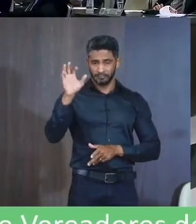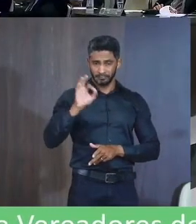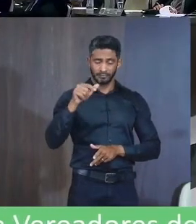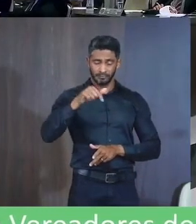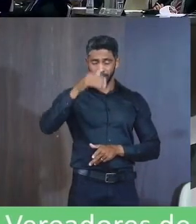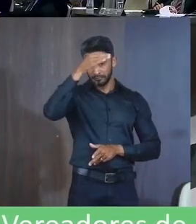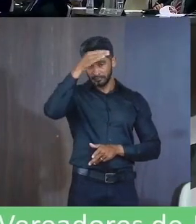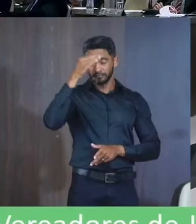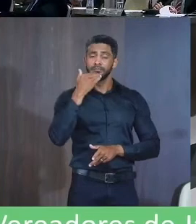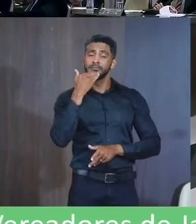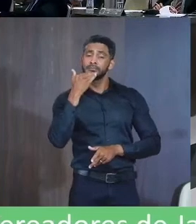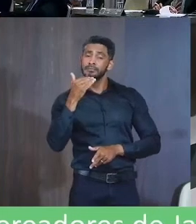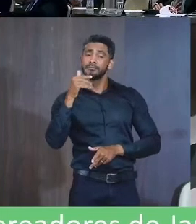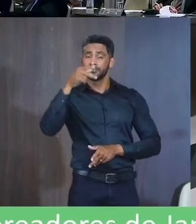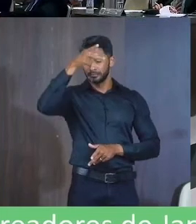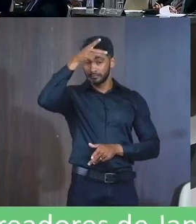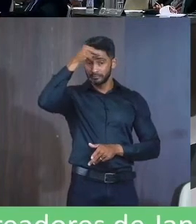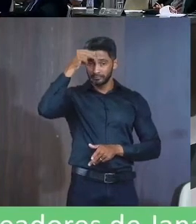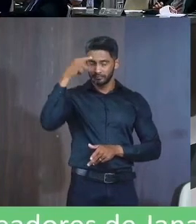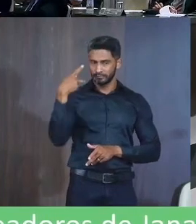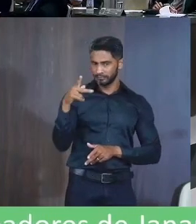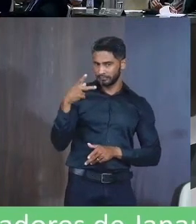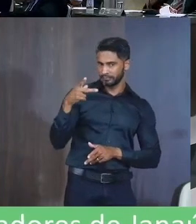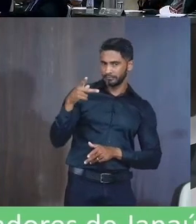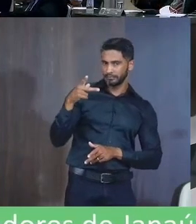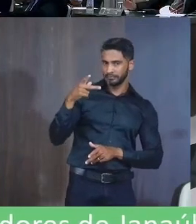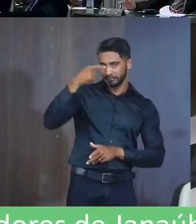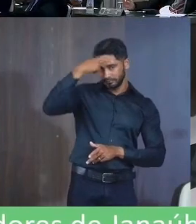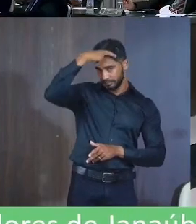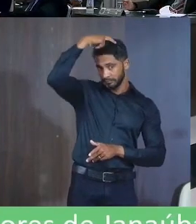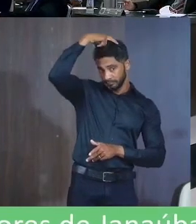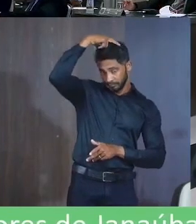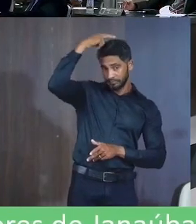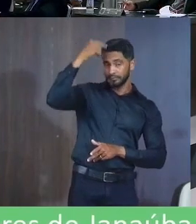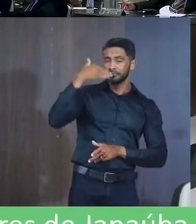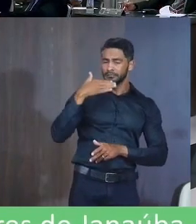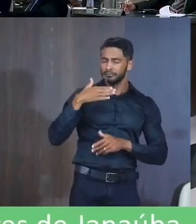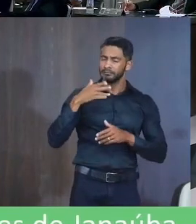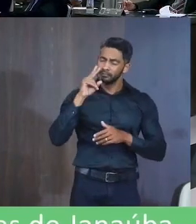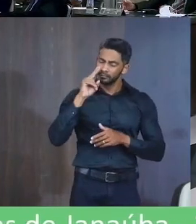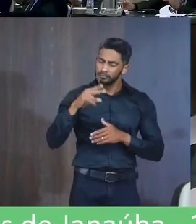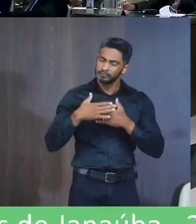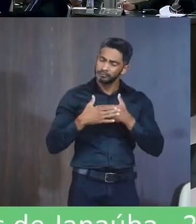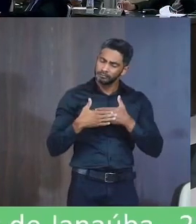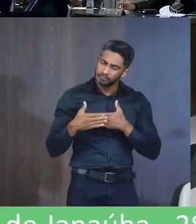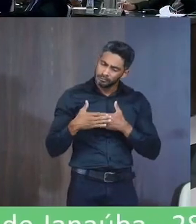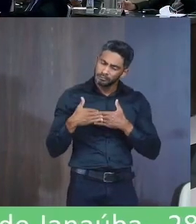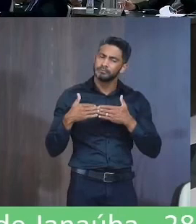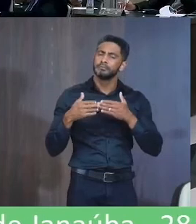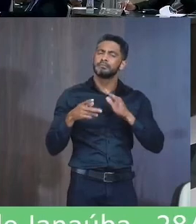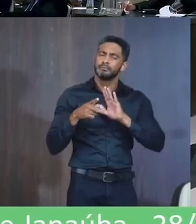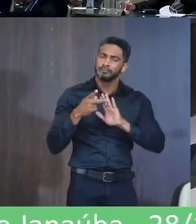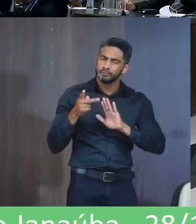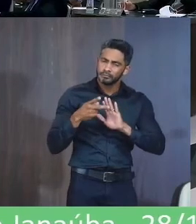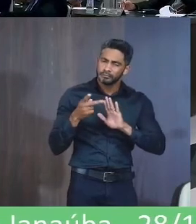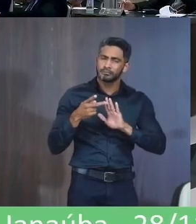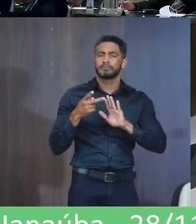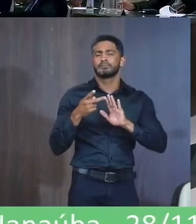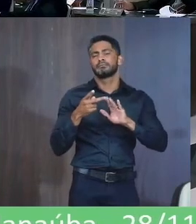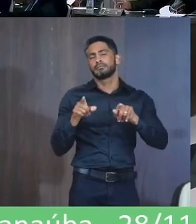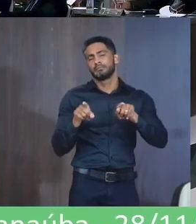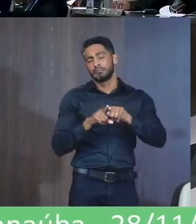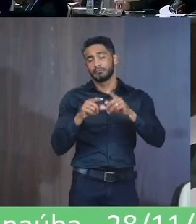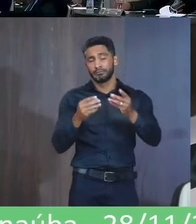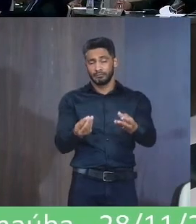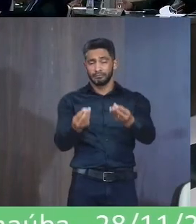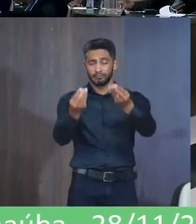Pedir a prefeitura O nosso prefeito Que veja com carinho Esse seu projeto Que se ele coloque E também